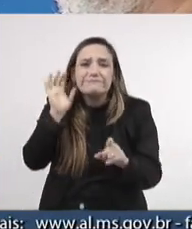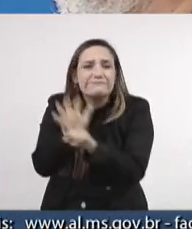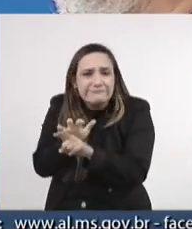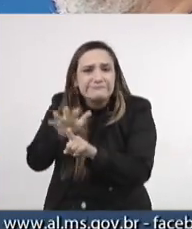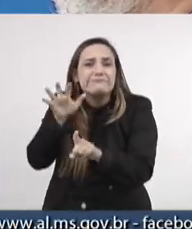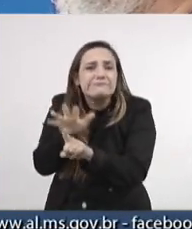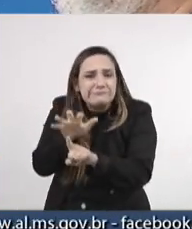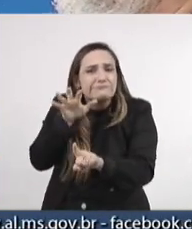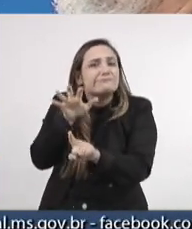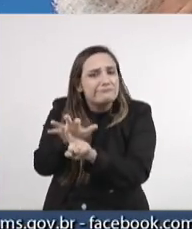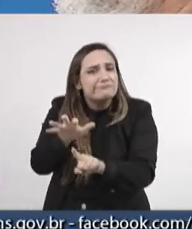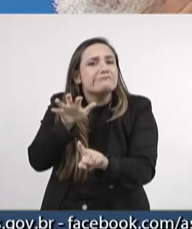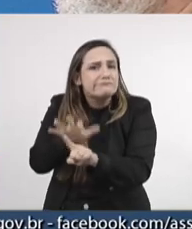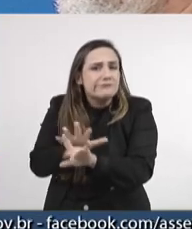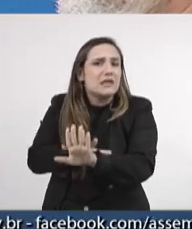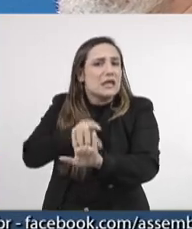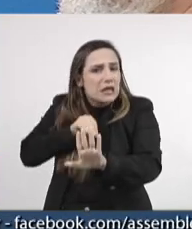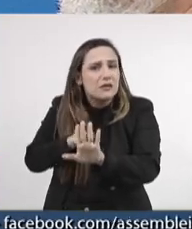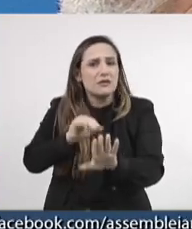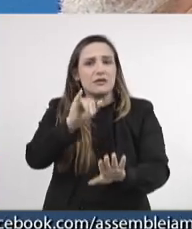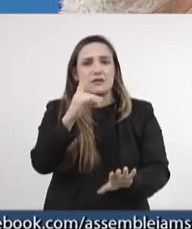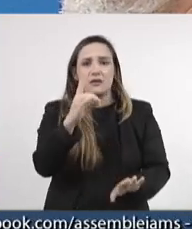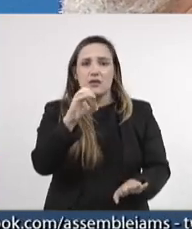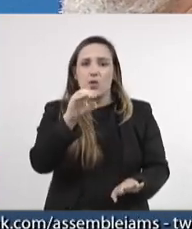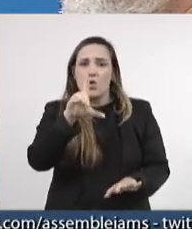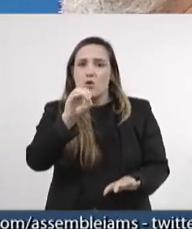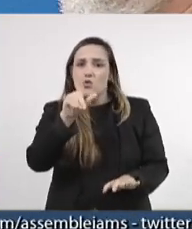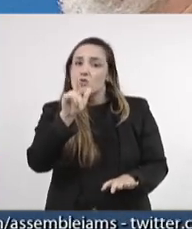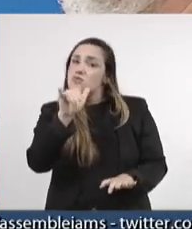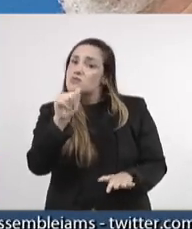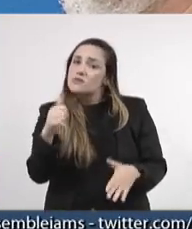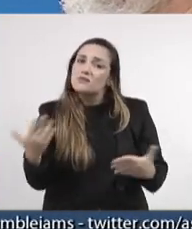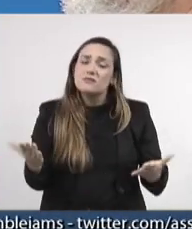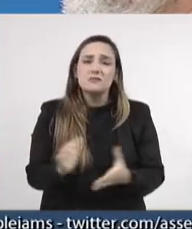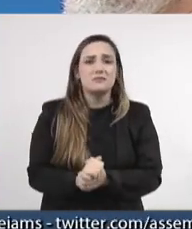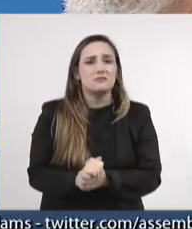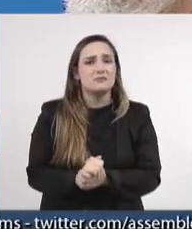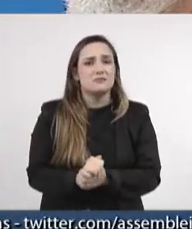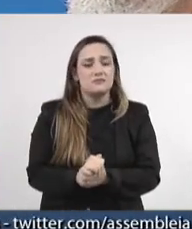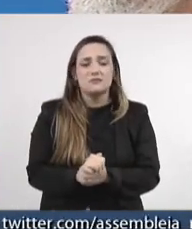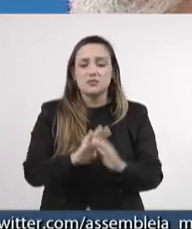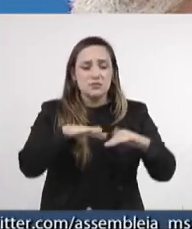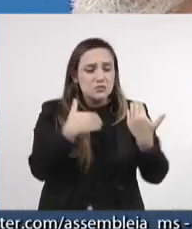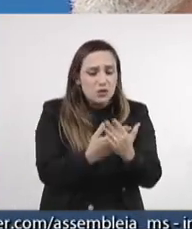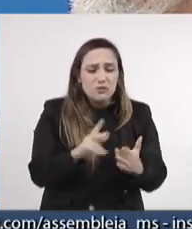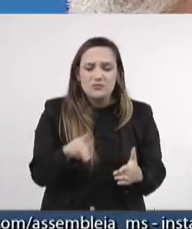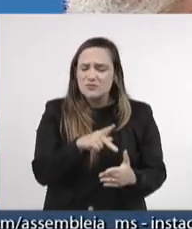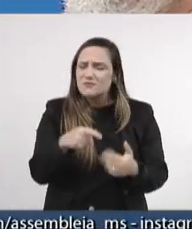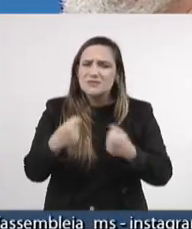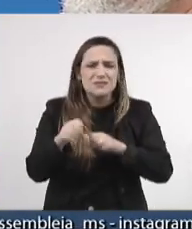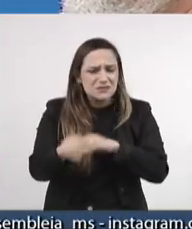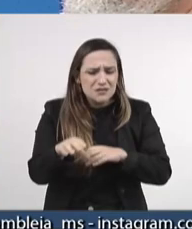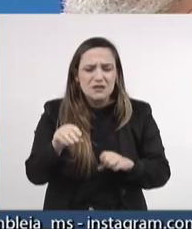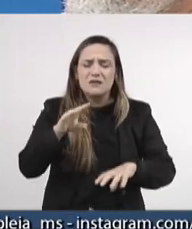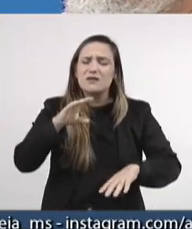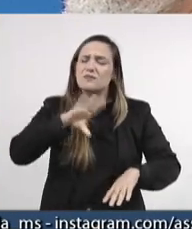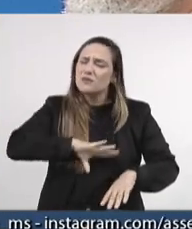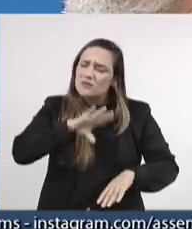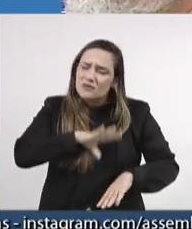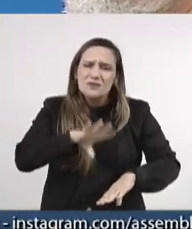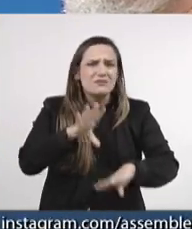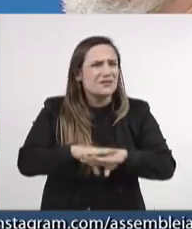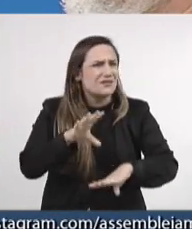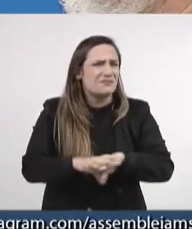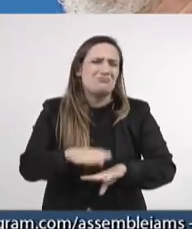ideologia dentro de sala de aula. Isso é um absurdo. A escola, o professor, tem que ensinar português, matemática e